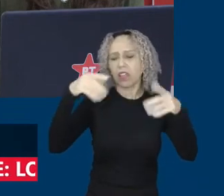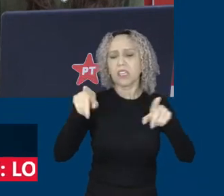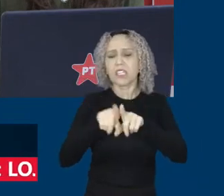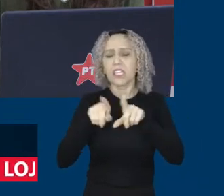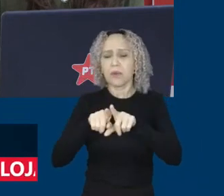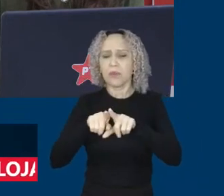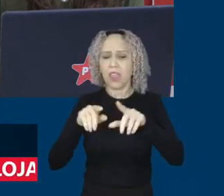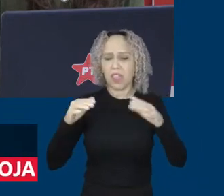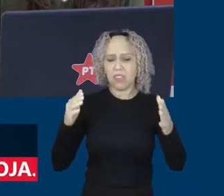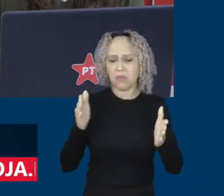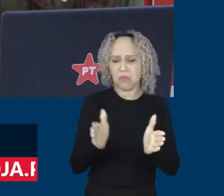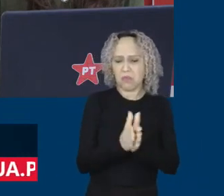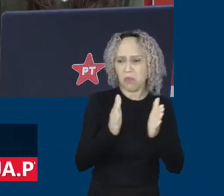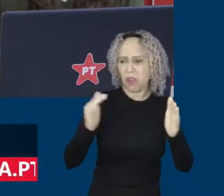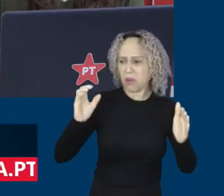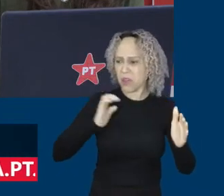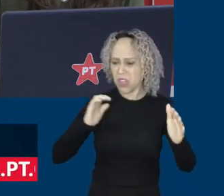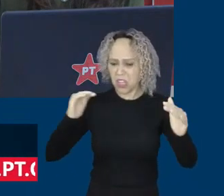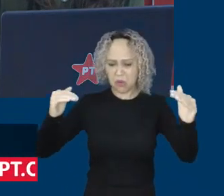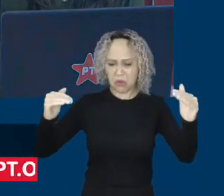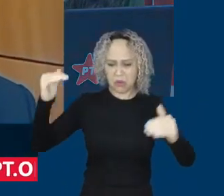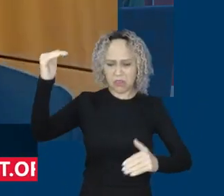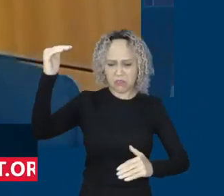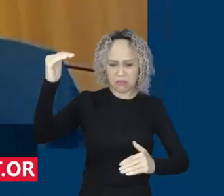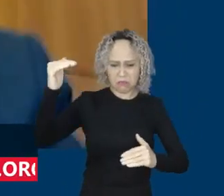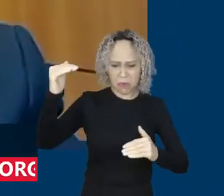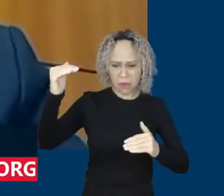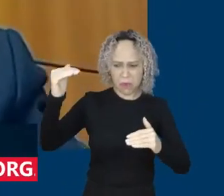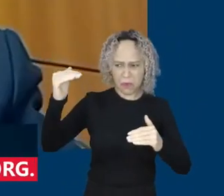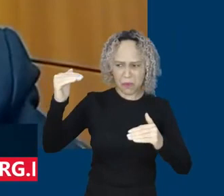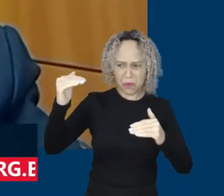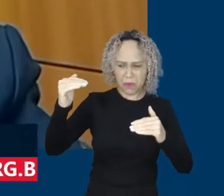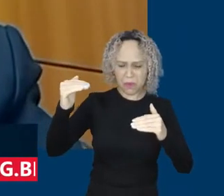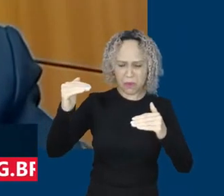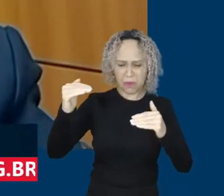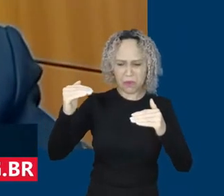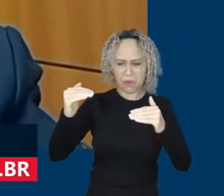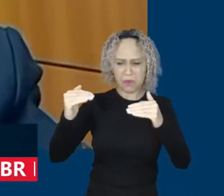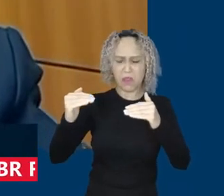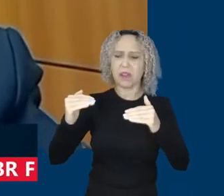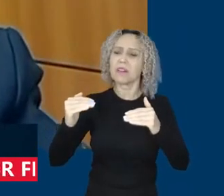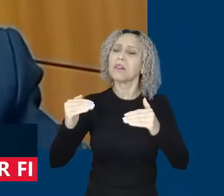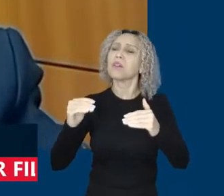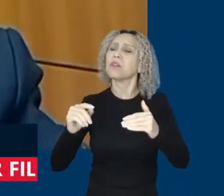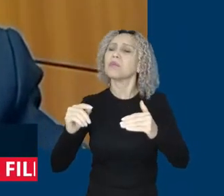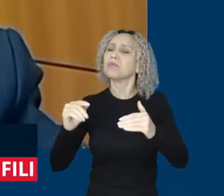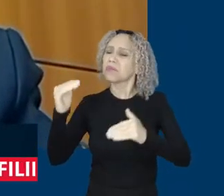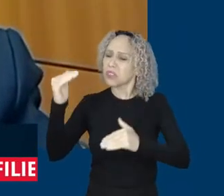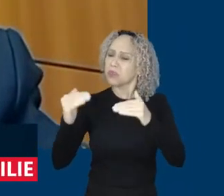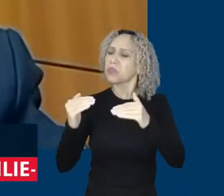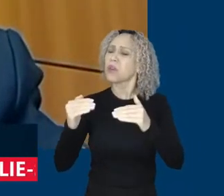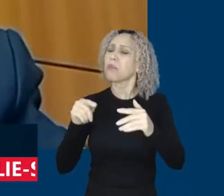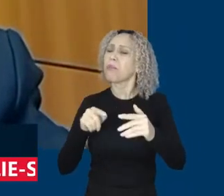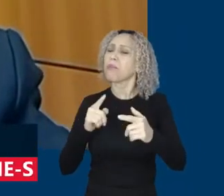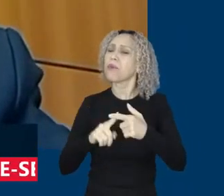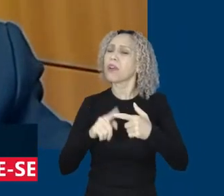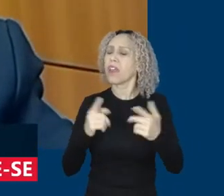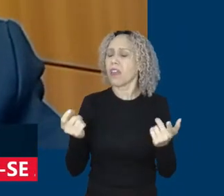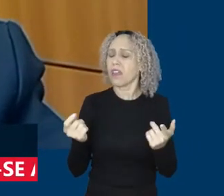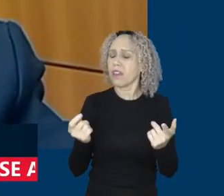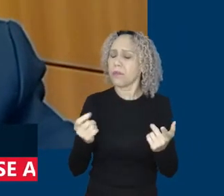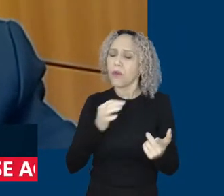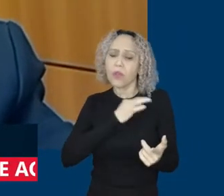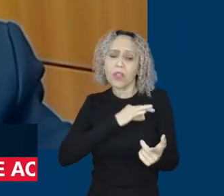Primeiro, diminui a desigualdade porque diminui essa diferença salarial. Aqui no Brasil, quem ganha